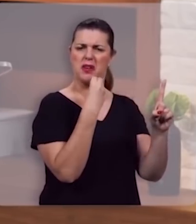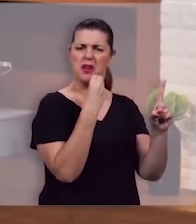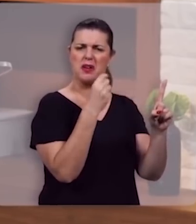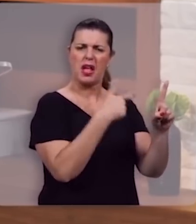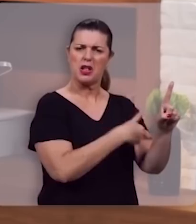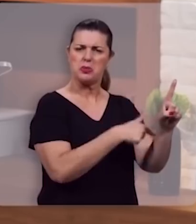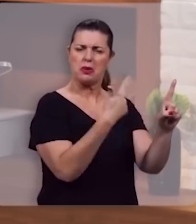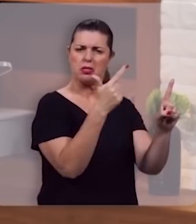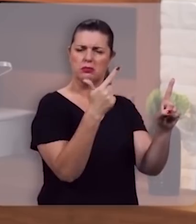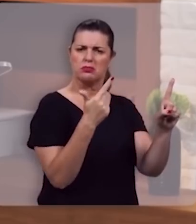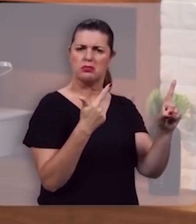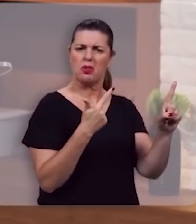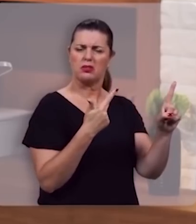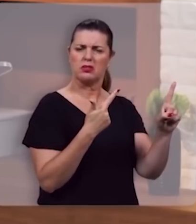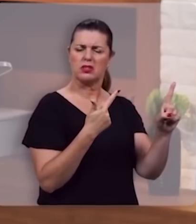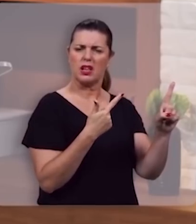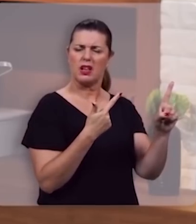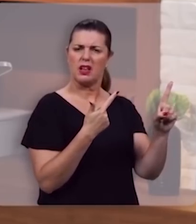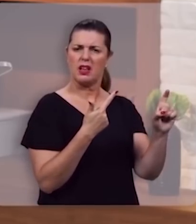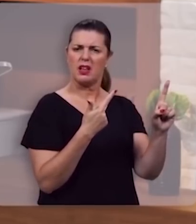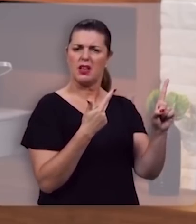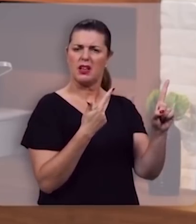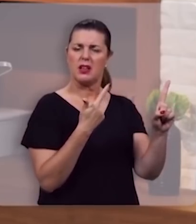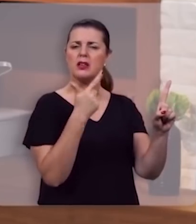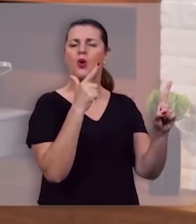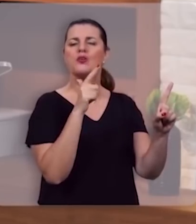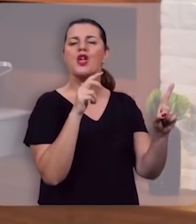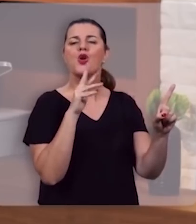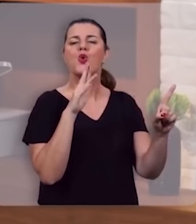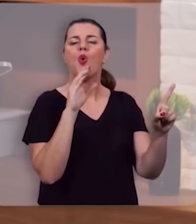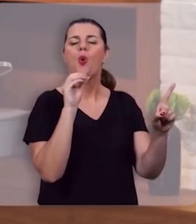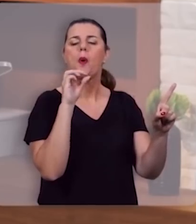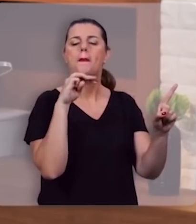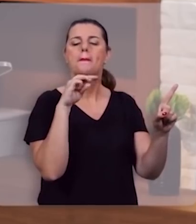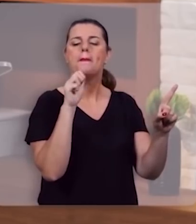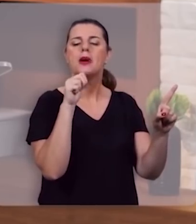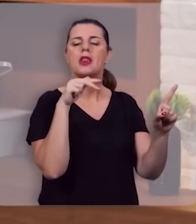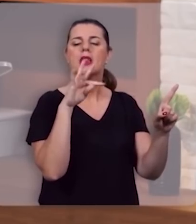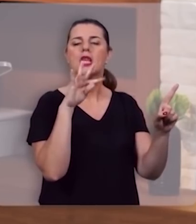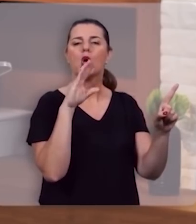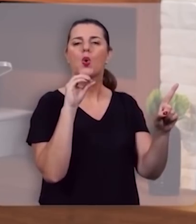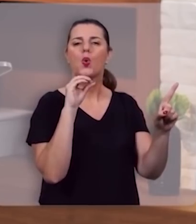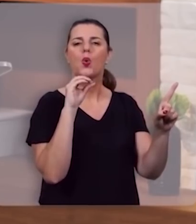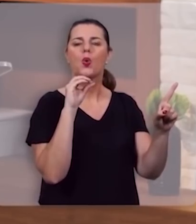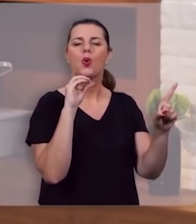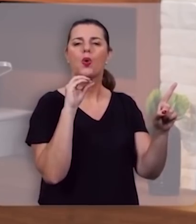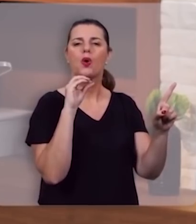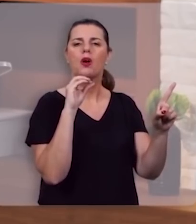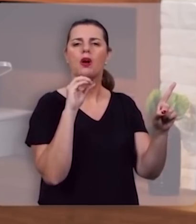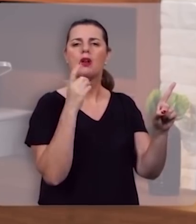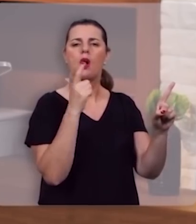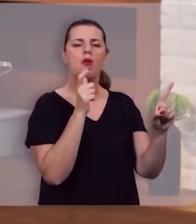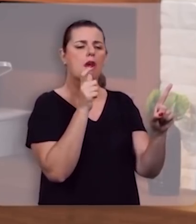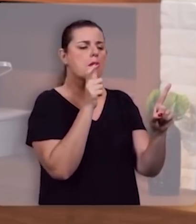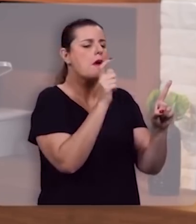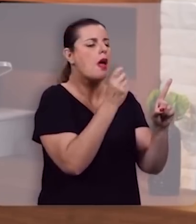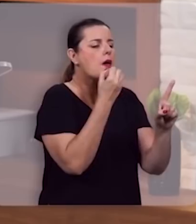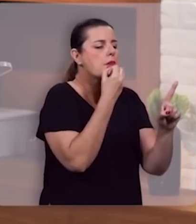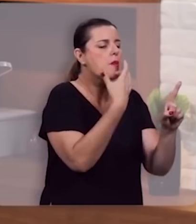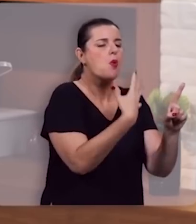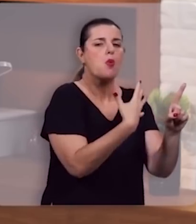com falta de romantismo jamais fazendo um elogio